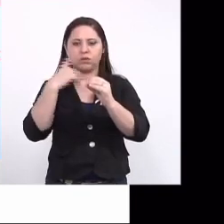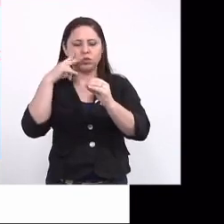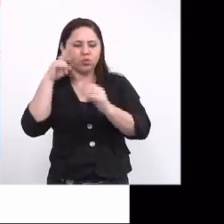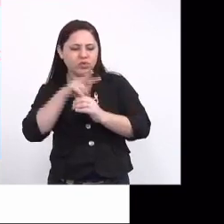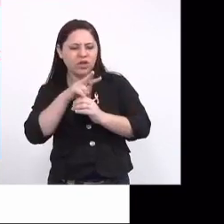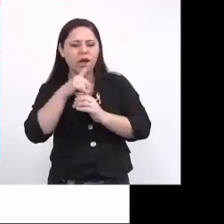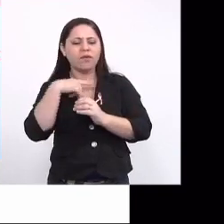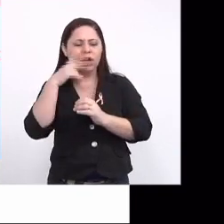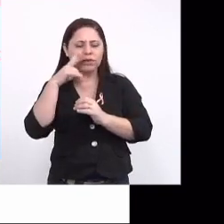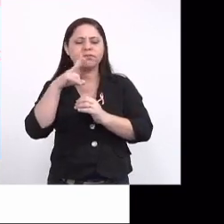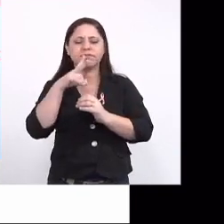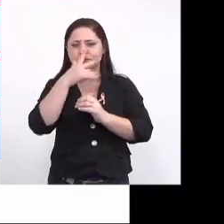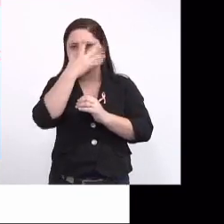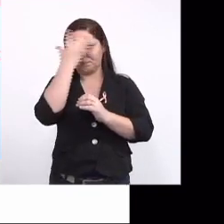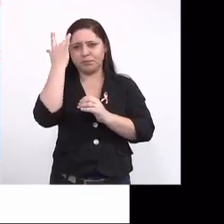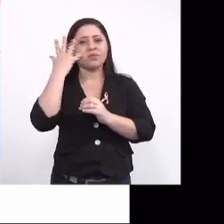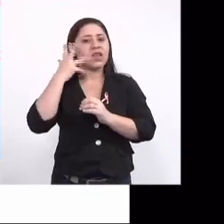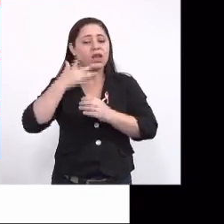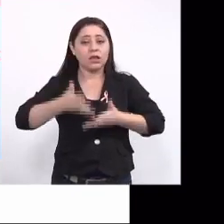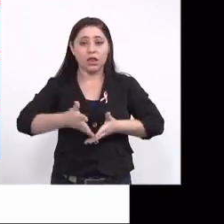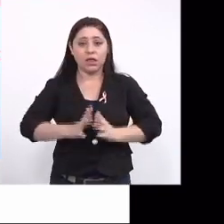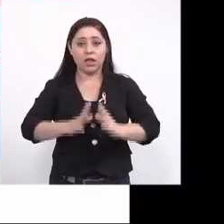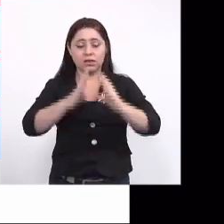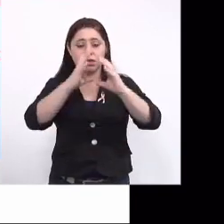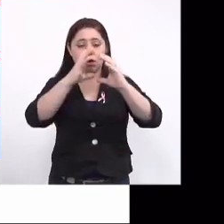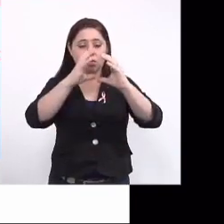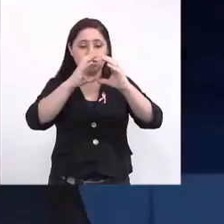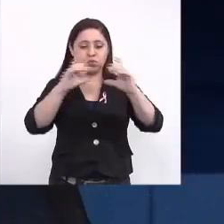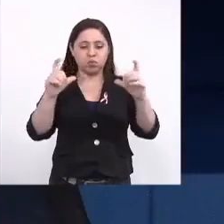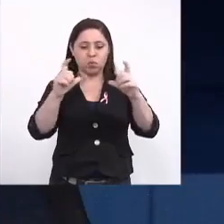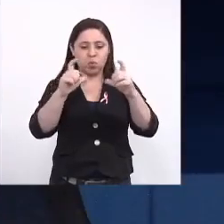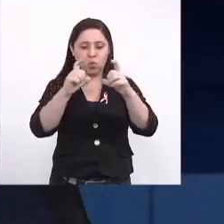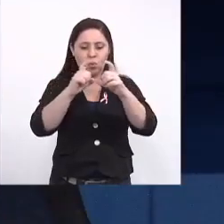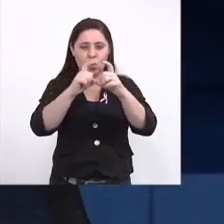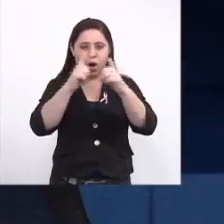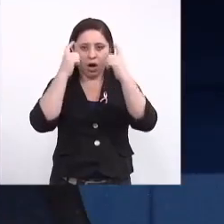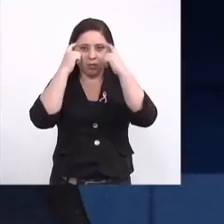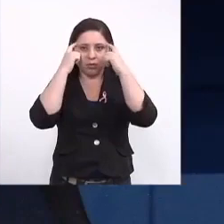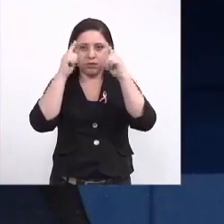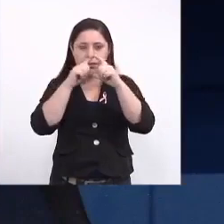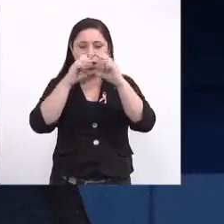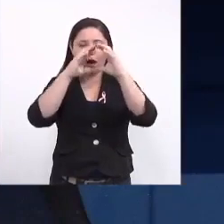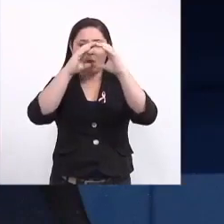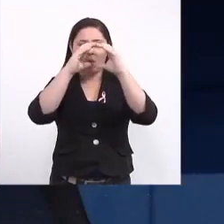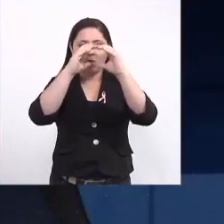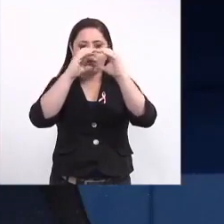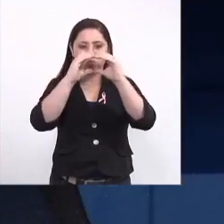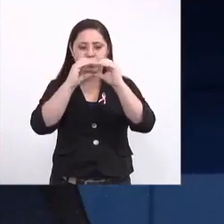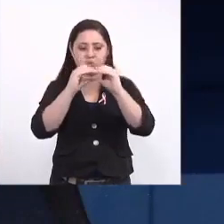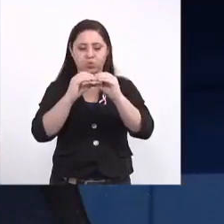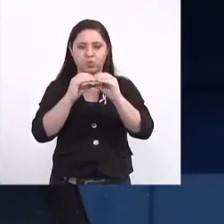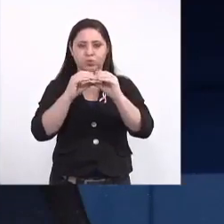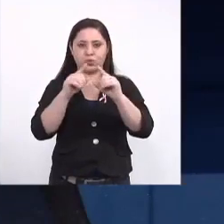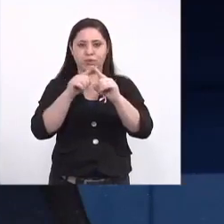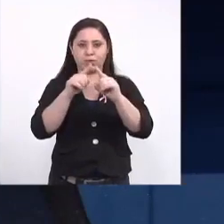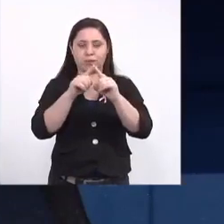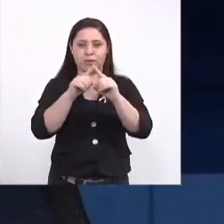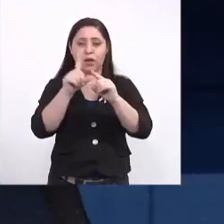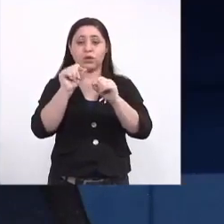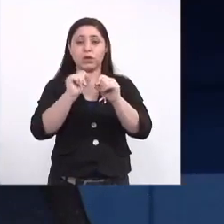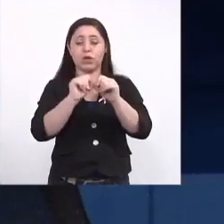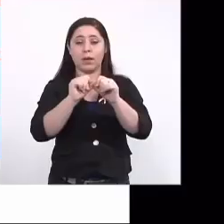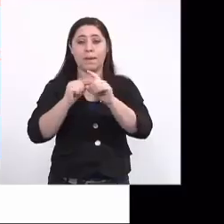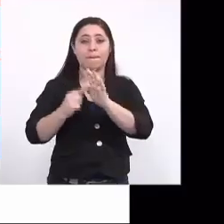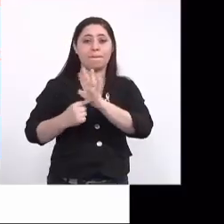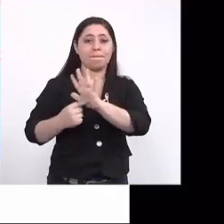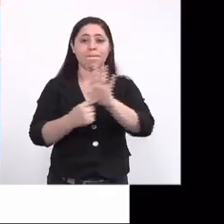essas crianças que têm microcefania, que além do tamanho reduzido da cabeça, ela tem um desabamento de ossos da canota craniana. E, com